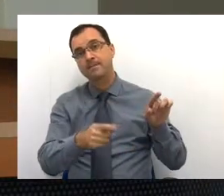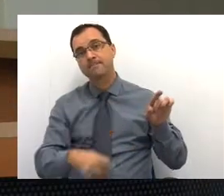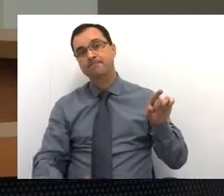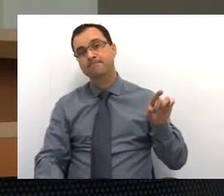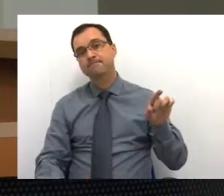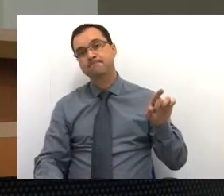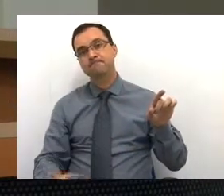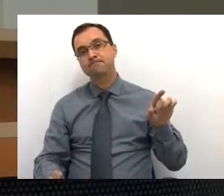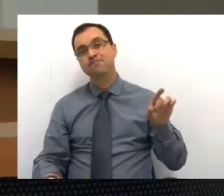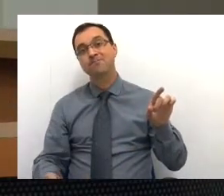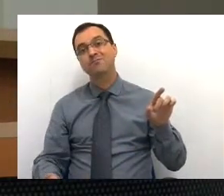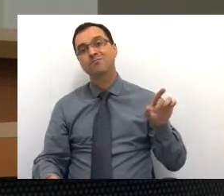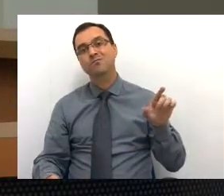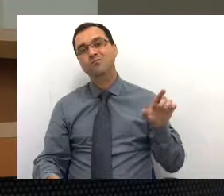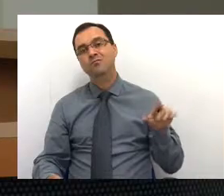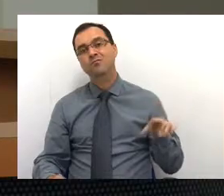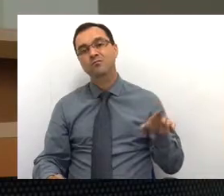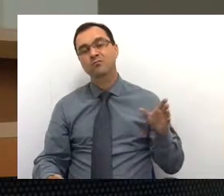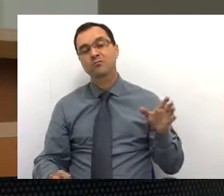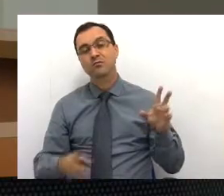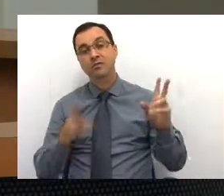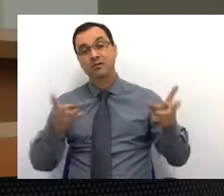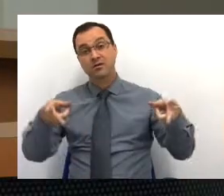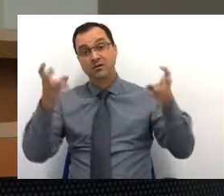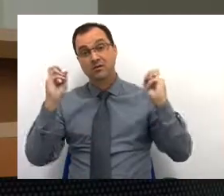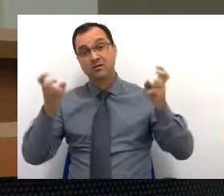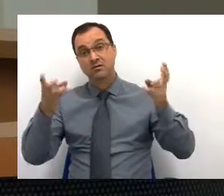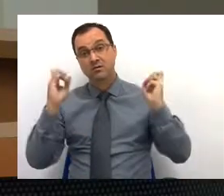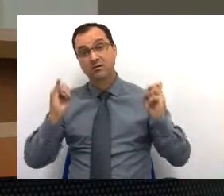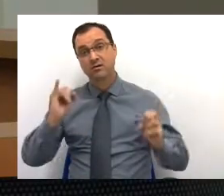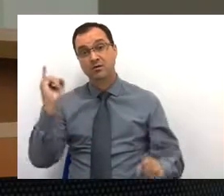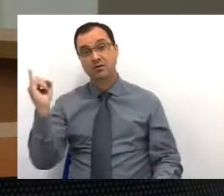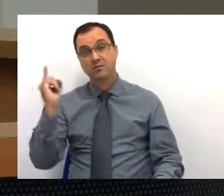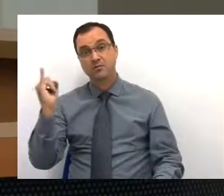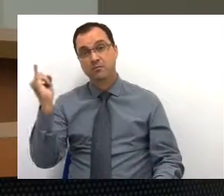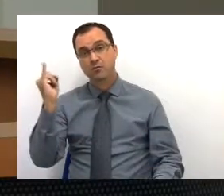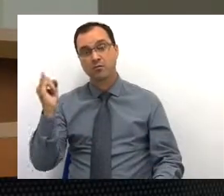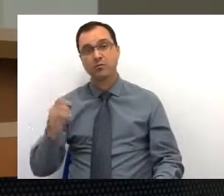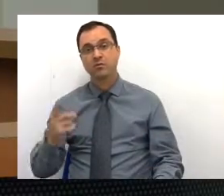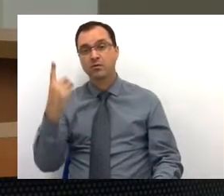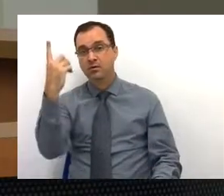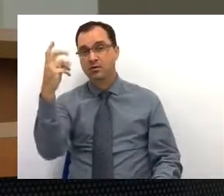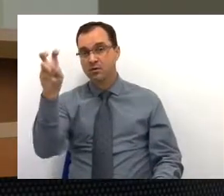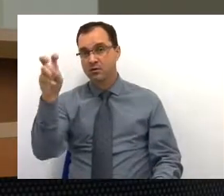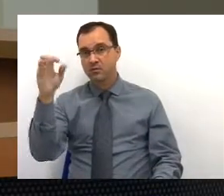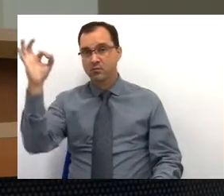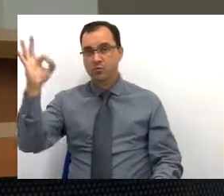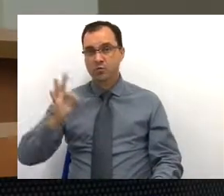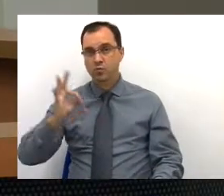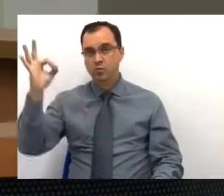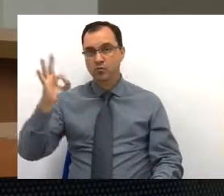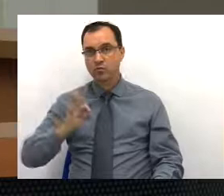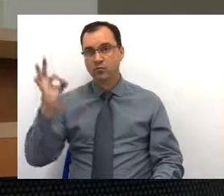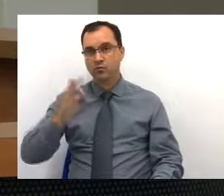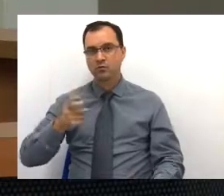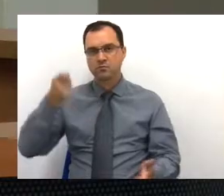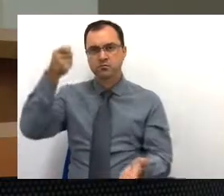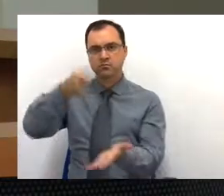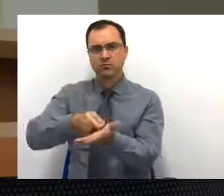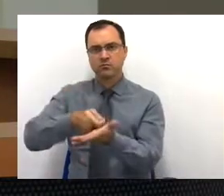recolhimento dos impostos, referente aos 15%, que é, por